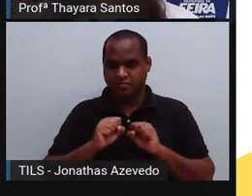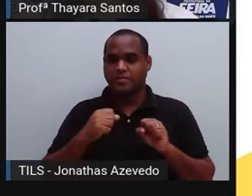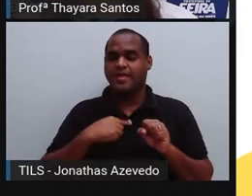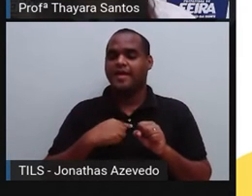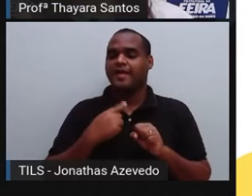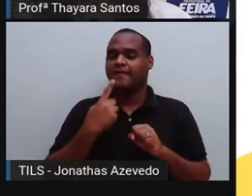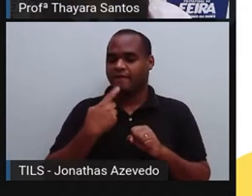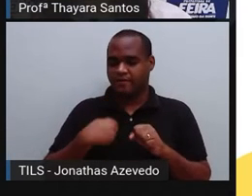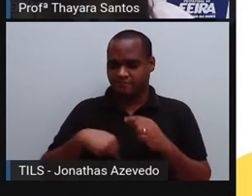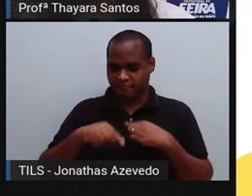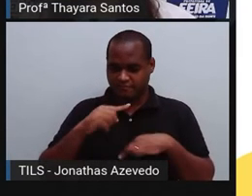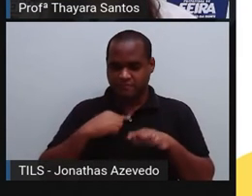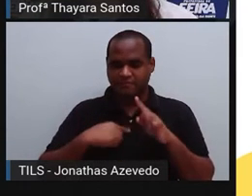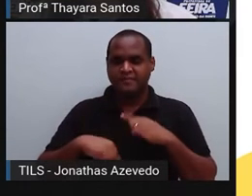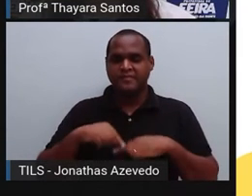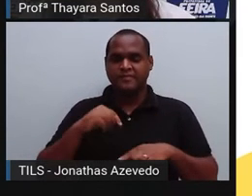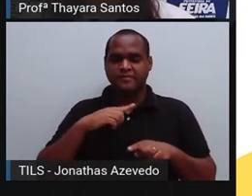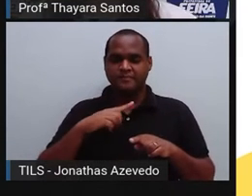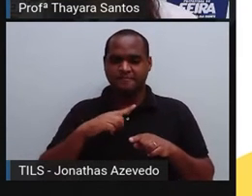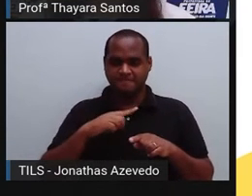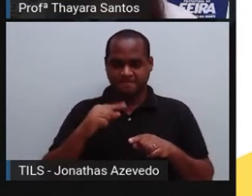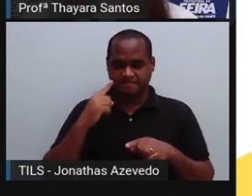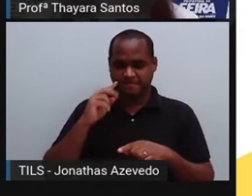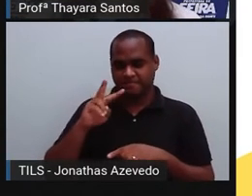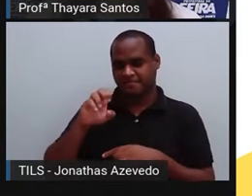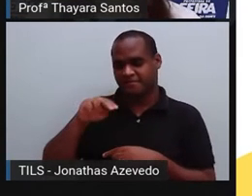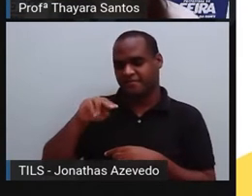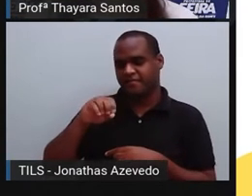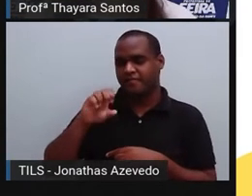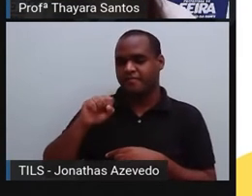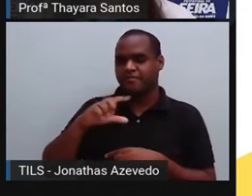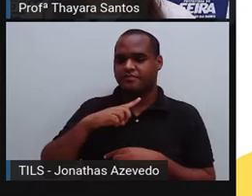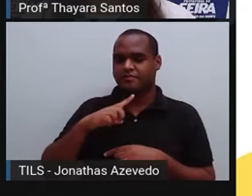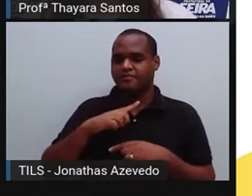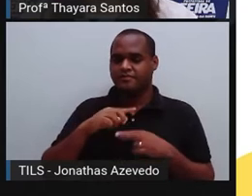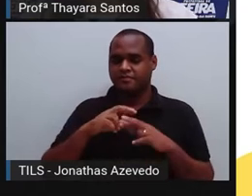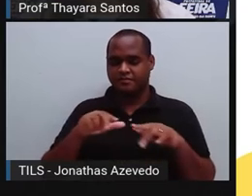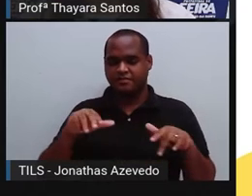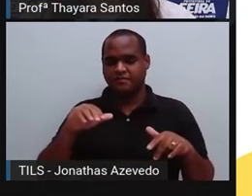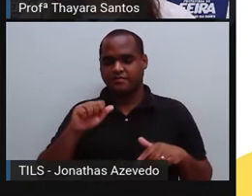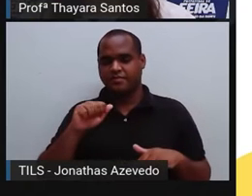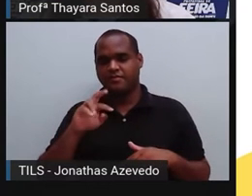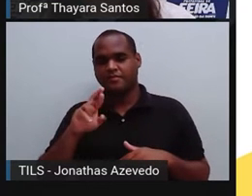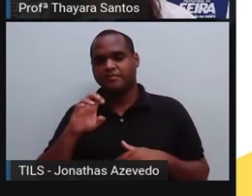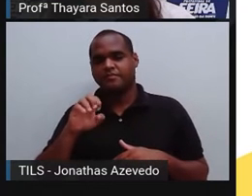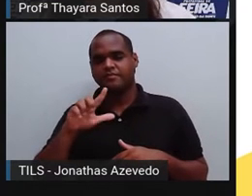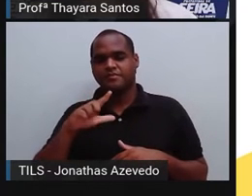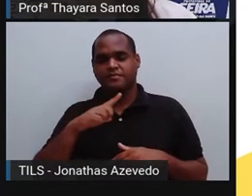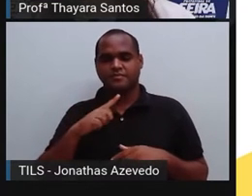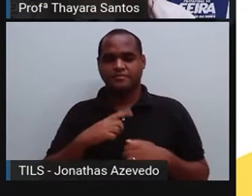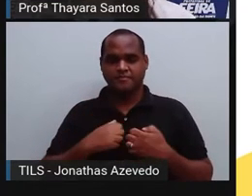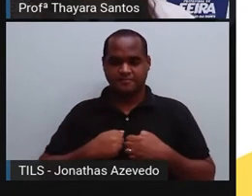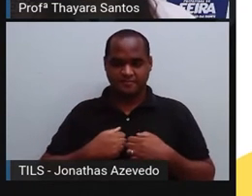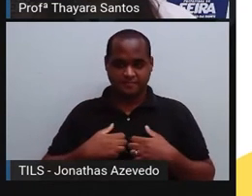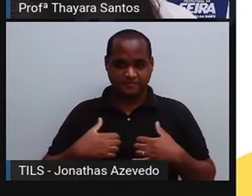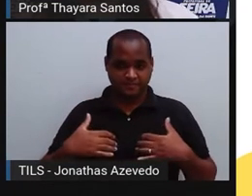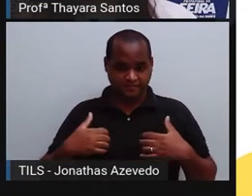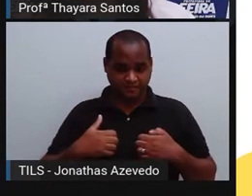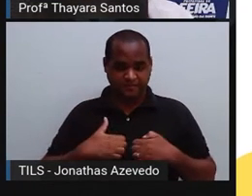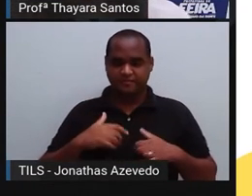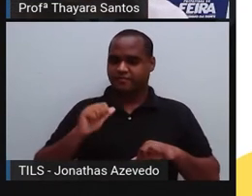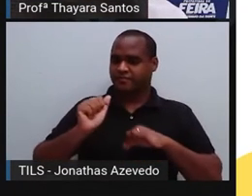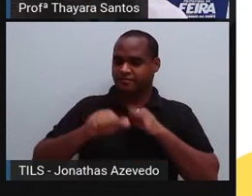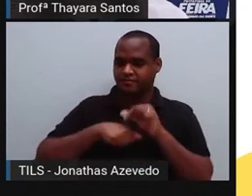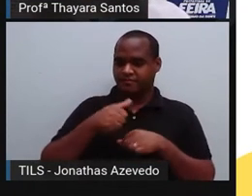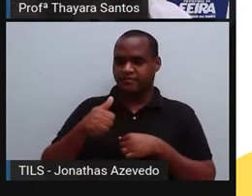sempre transporta sangue venoso e a artéria sempre transporta sangue arterial. Já na circulação pulmonar, a gente tem uma inversão